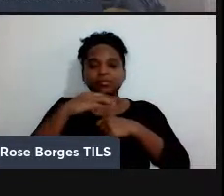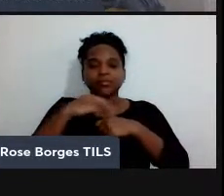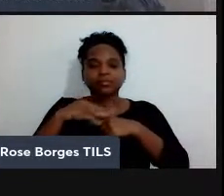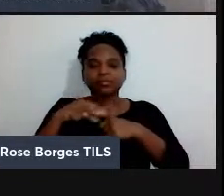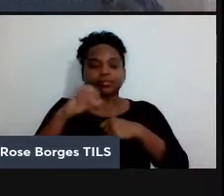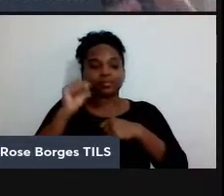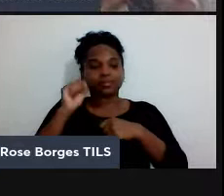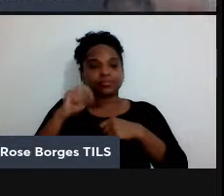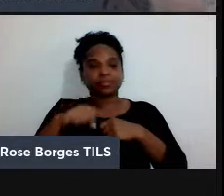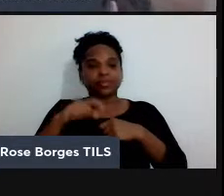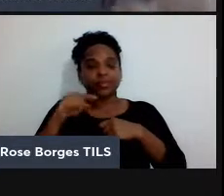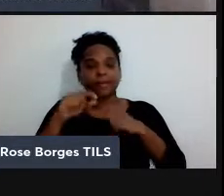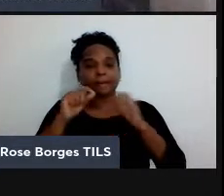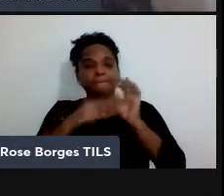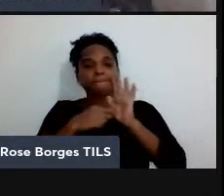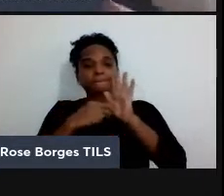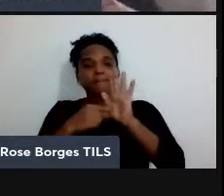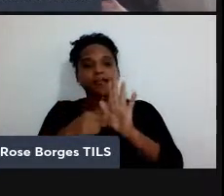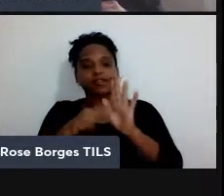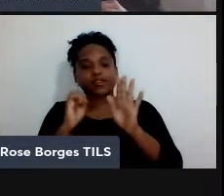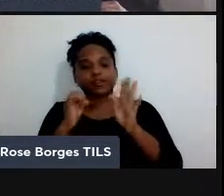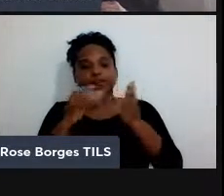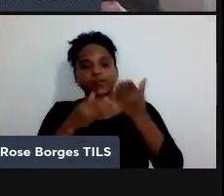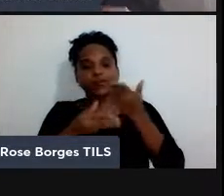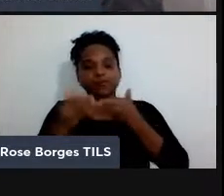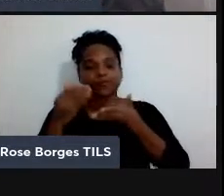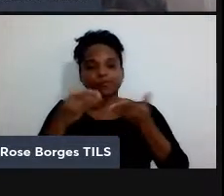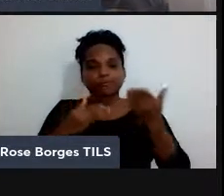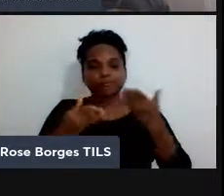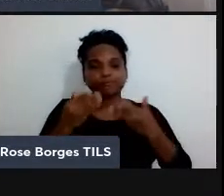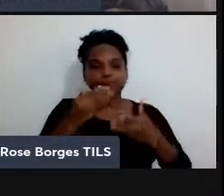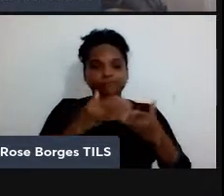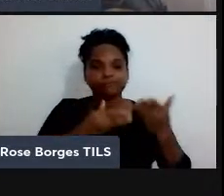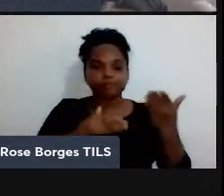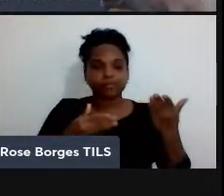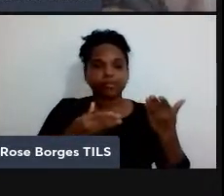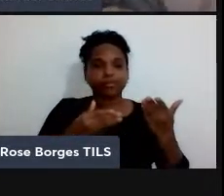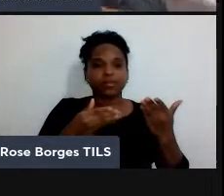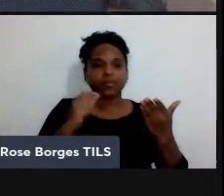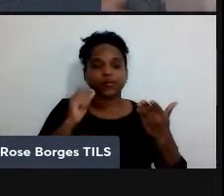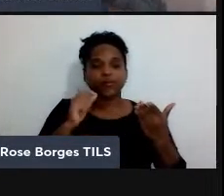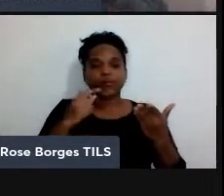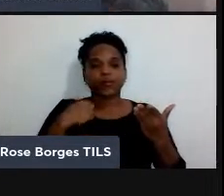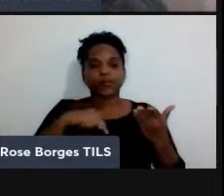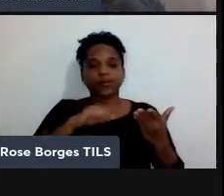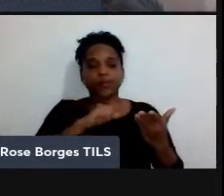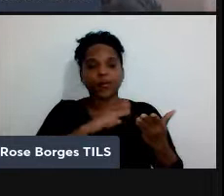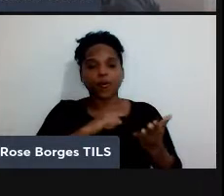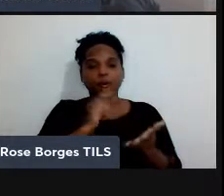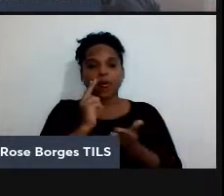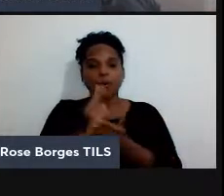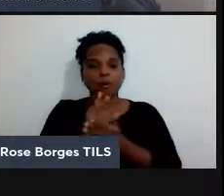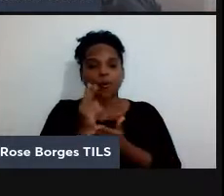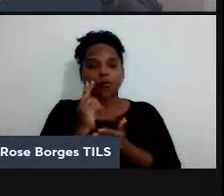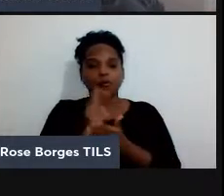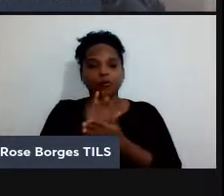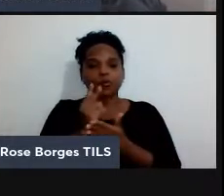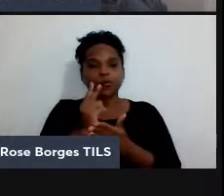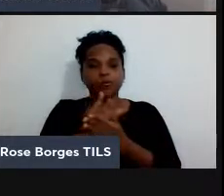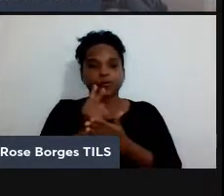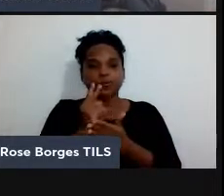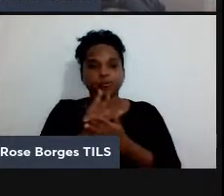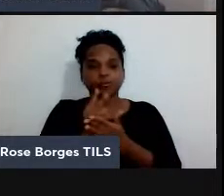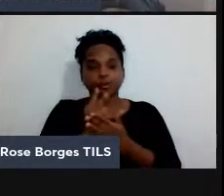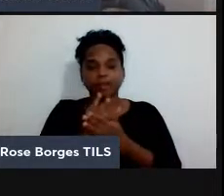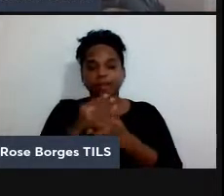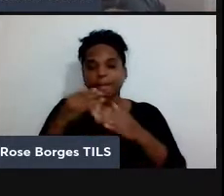estações compartilham emaranhamento entre si, a gente ainda continua tendo que enviar bits, mas